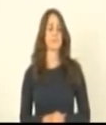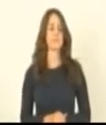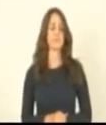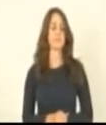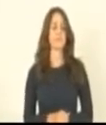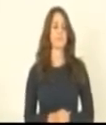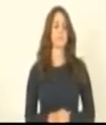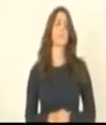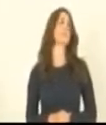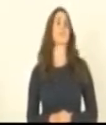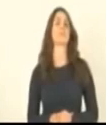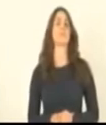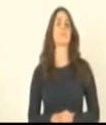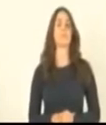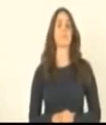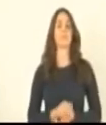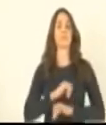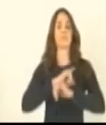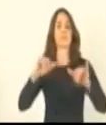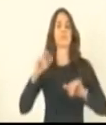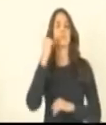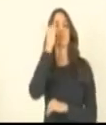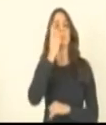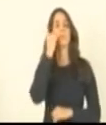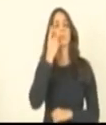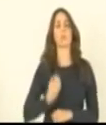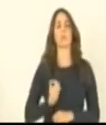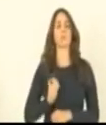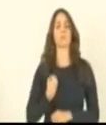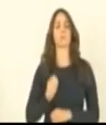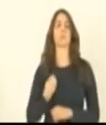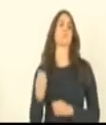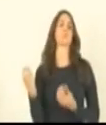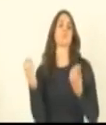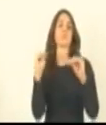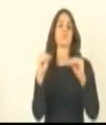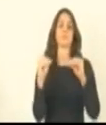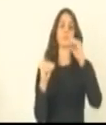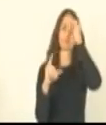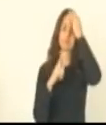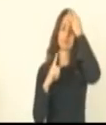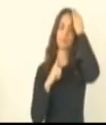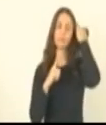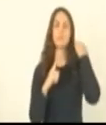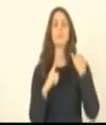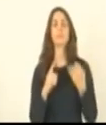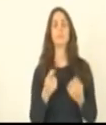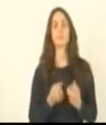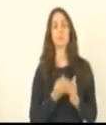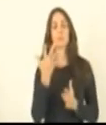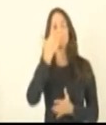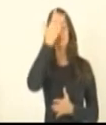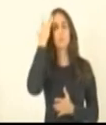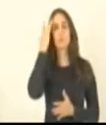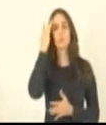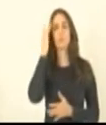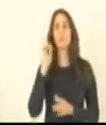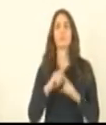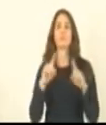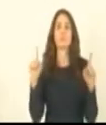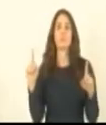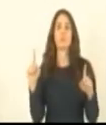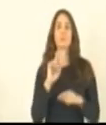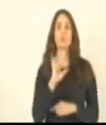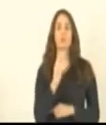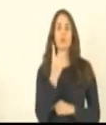Pedir aos colegas deputados que possam marcar suas presenças. Nós temos visivelmente coro, mas apenas registrado 15